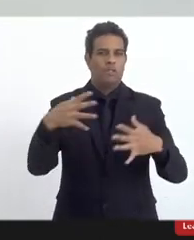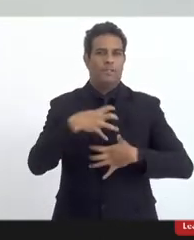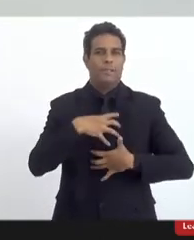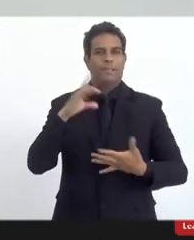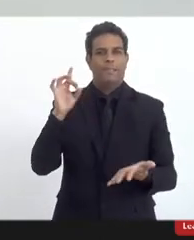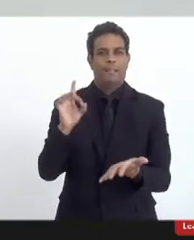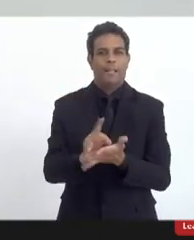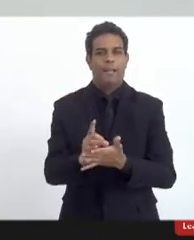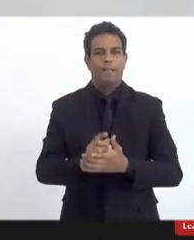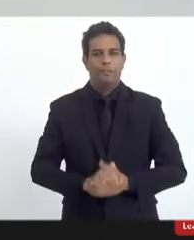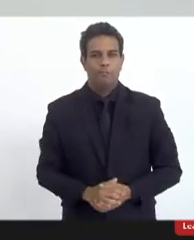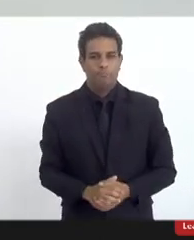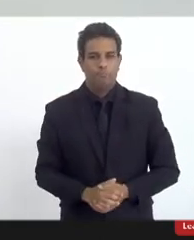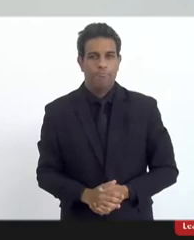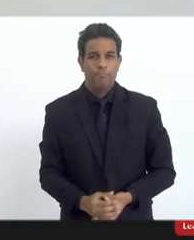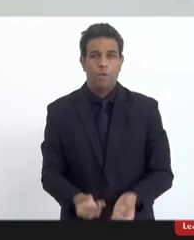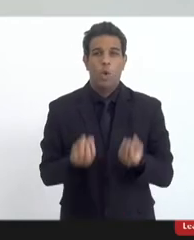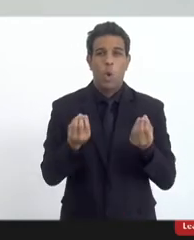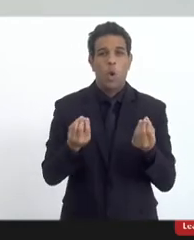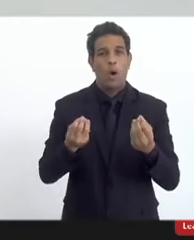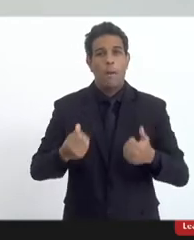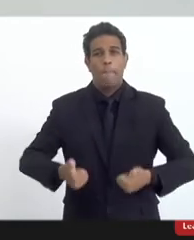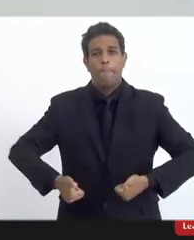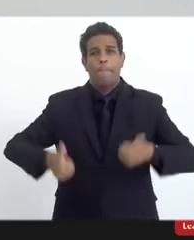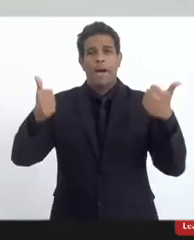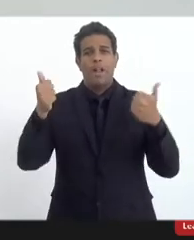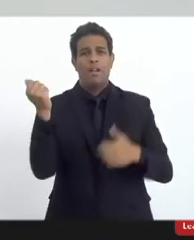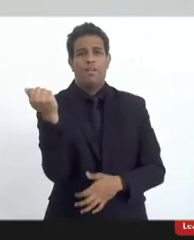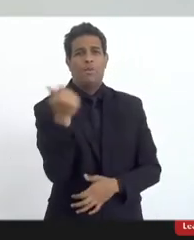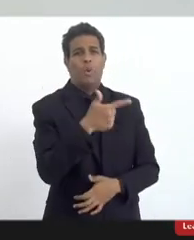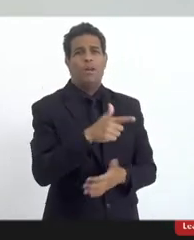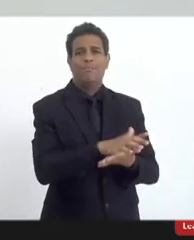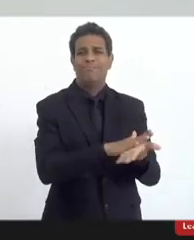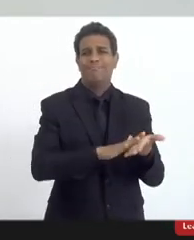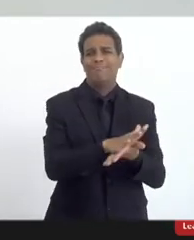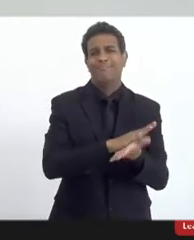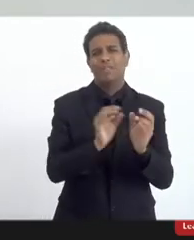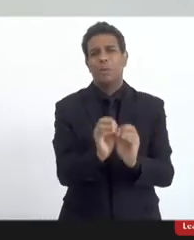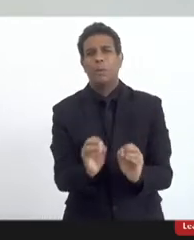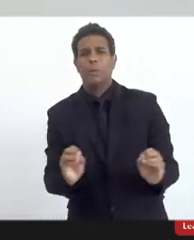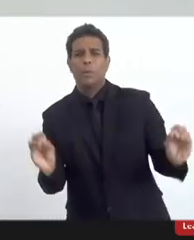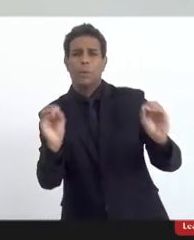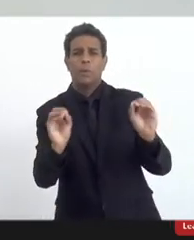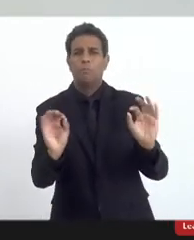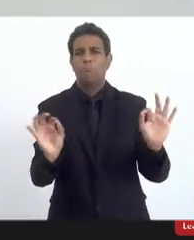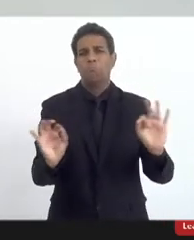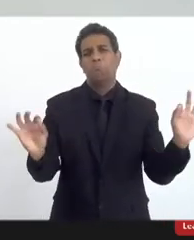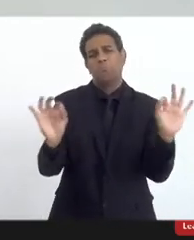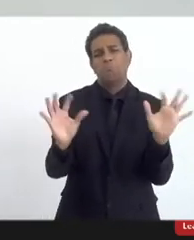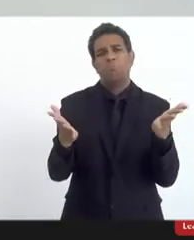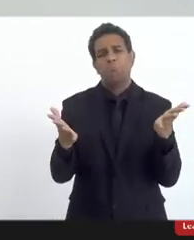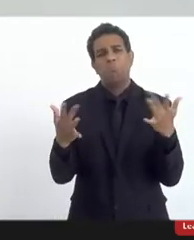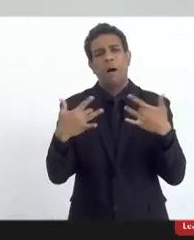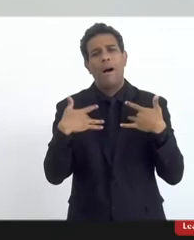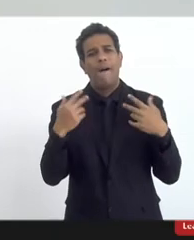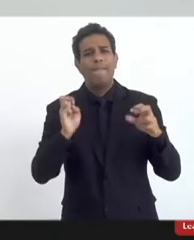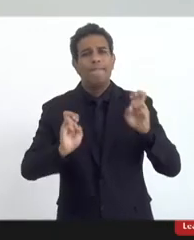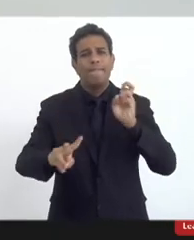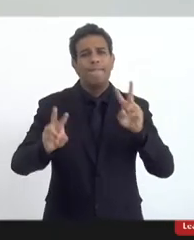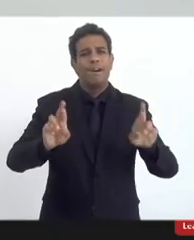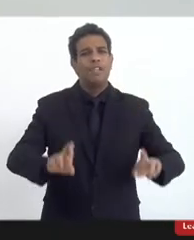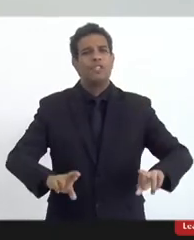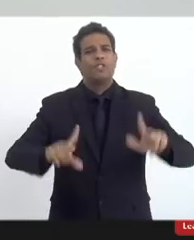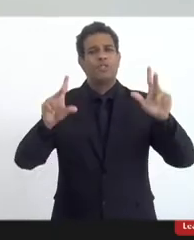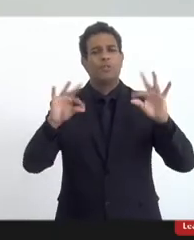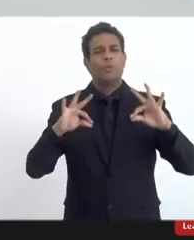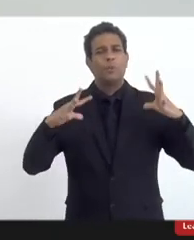Não sou a melhor de todas e tem irmãos que eu acho melhor do que eu, mas as diferenças mesmo,